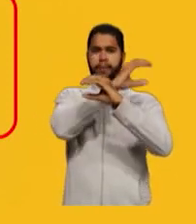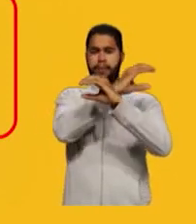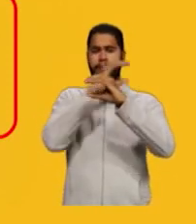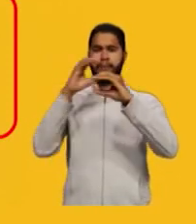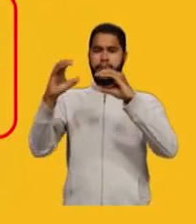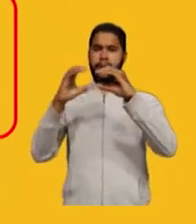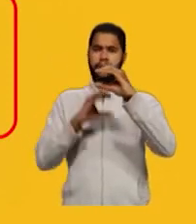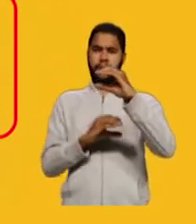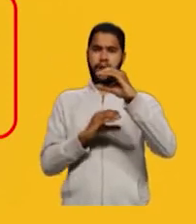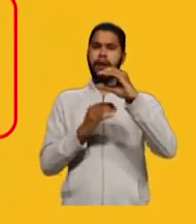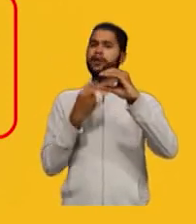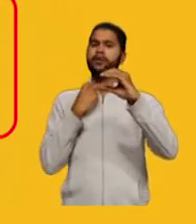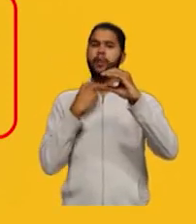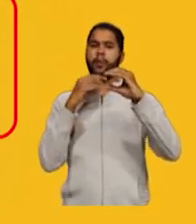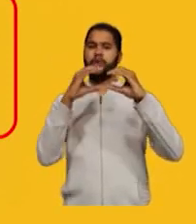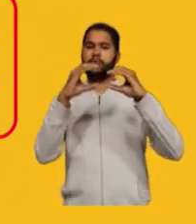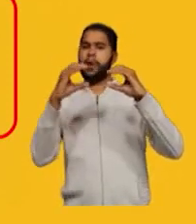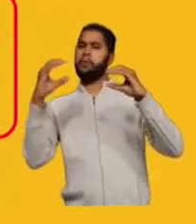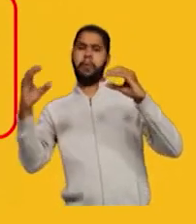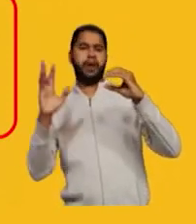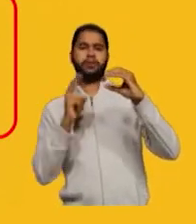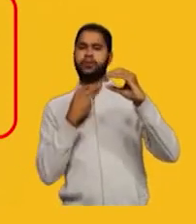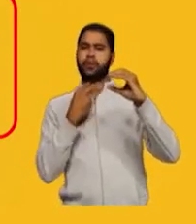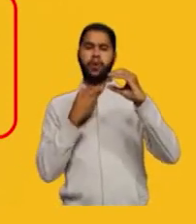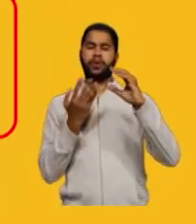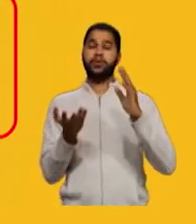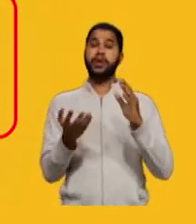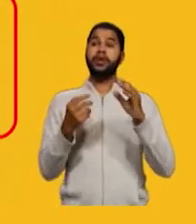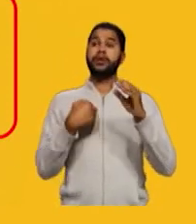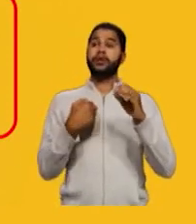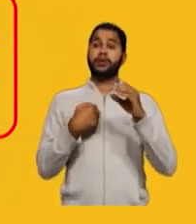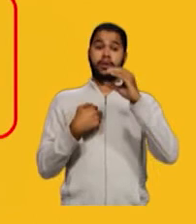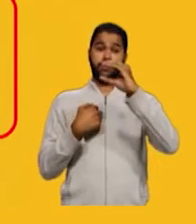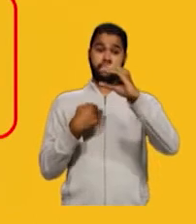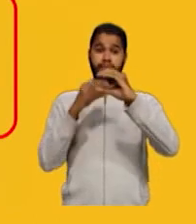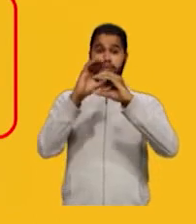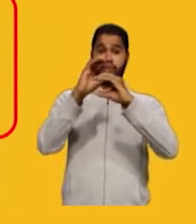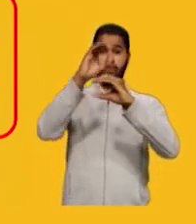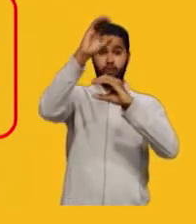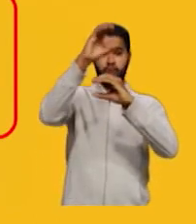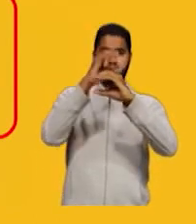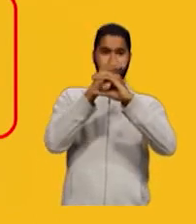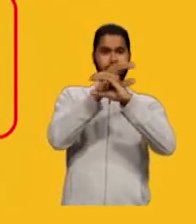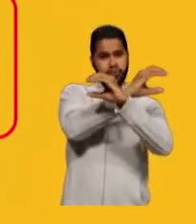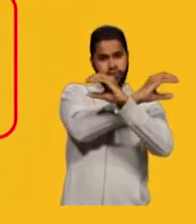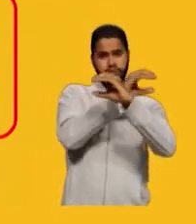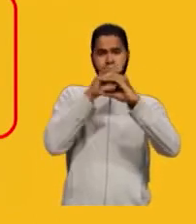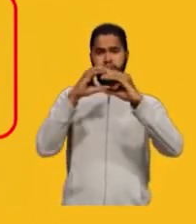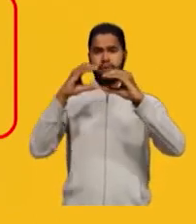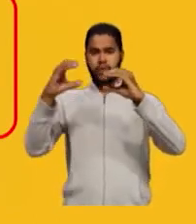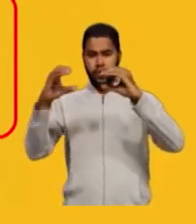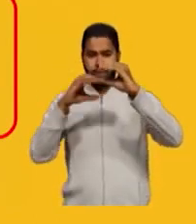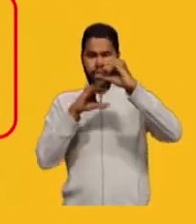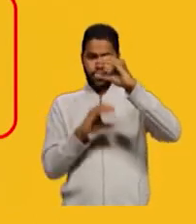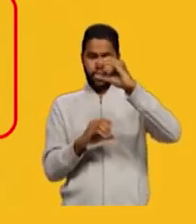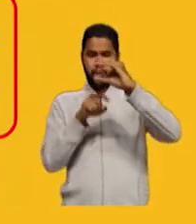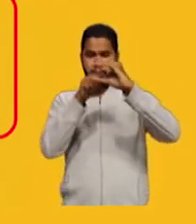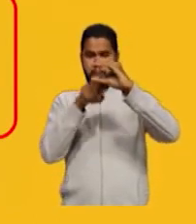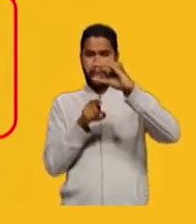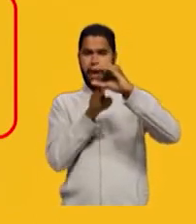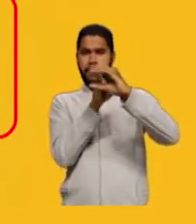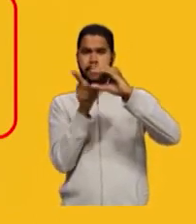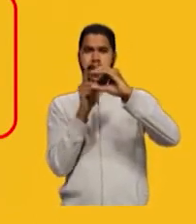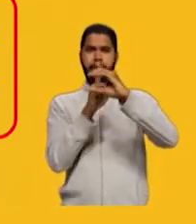carbono ligado a três hidrogênios. O carbono central ligado a um carbono em cima, ligado a um carbono